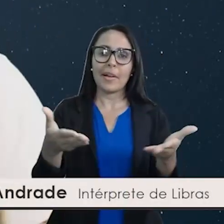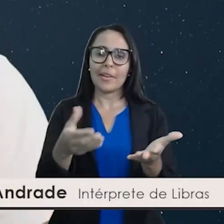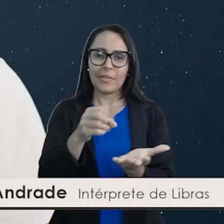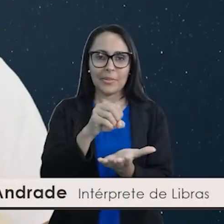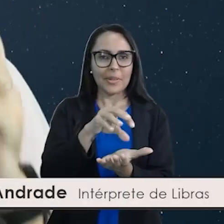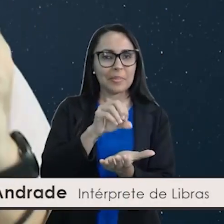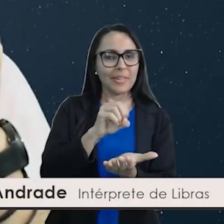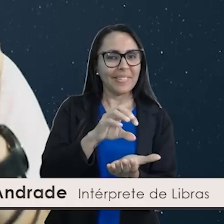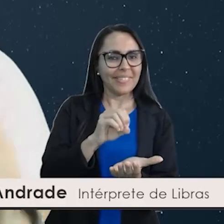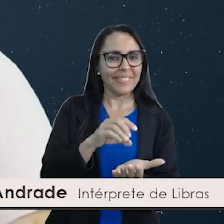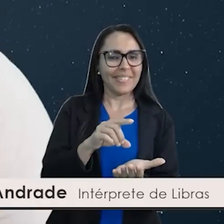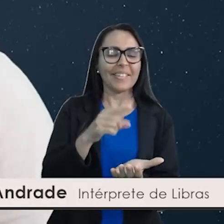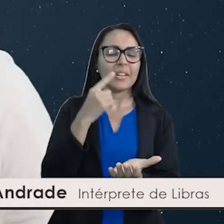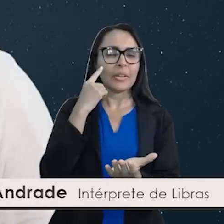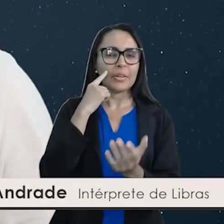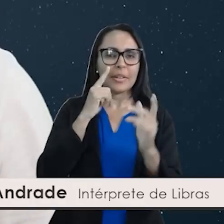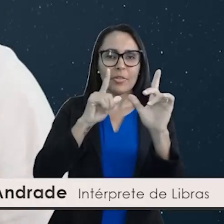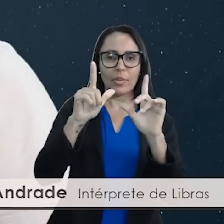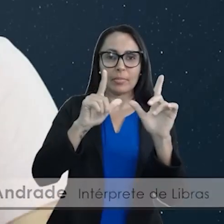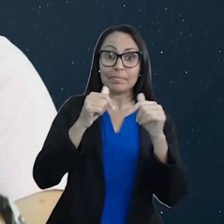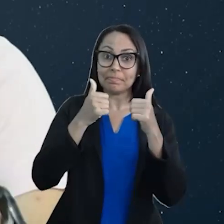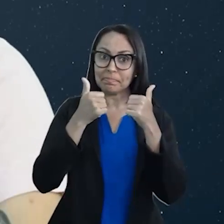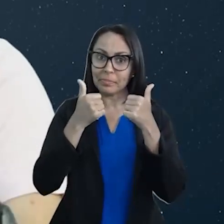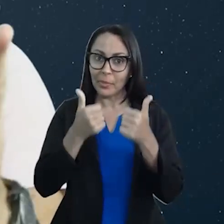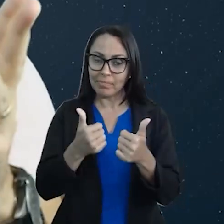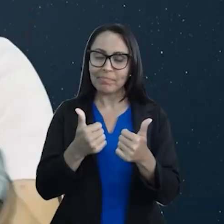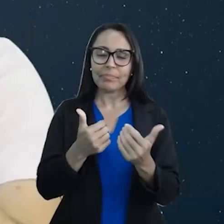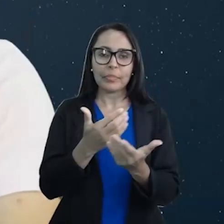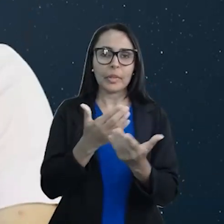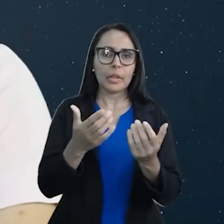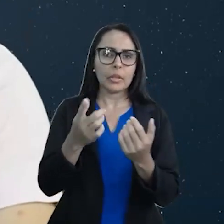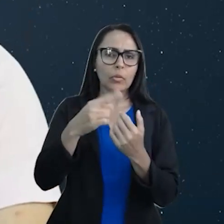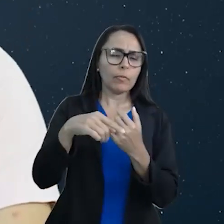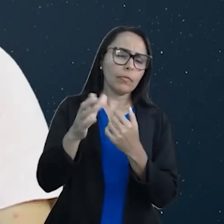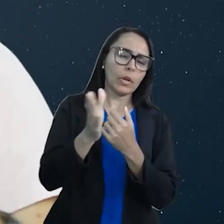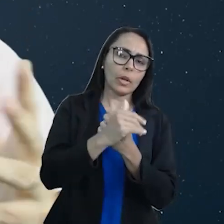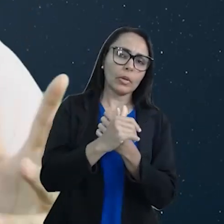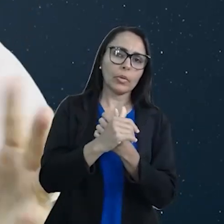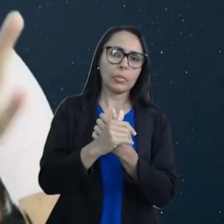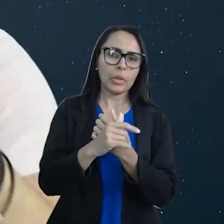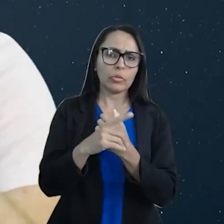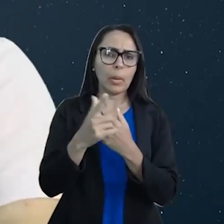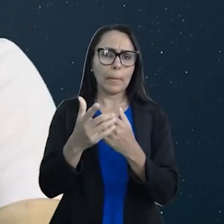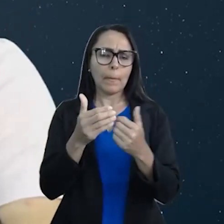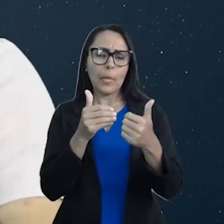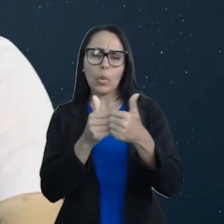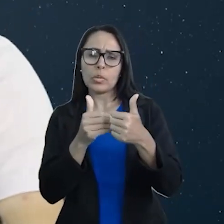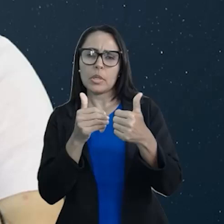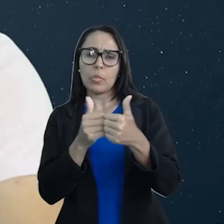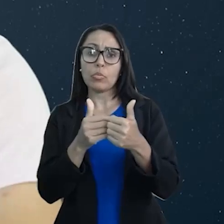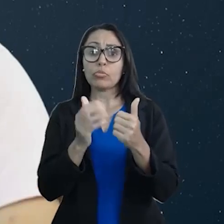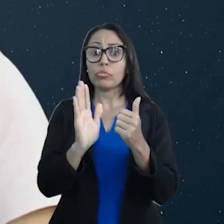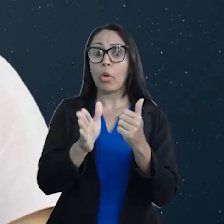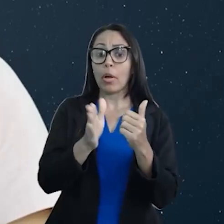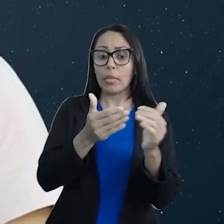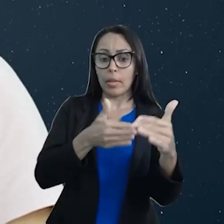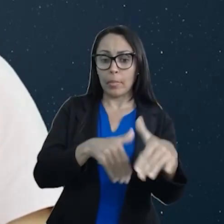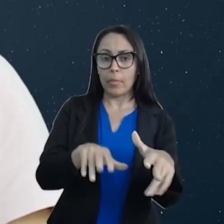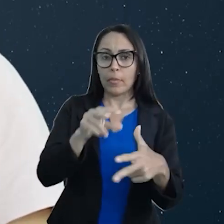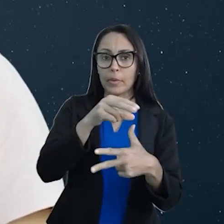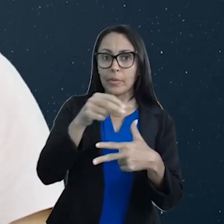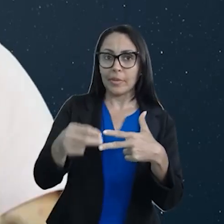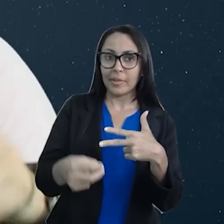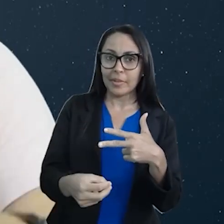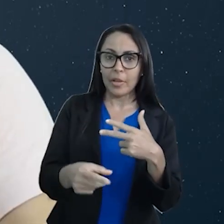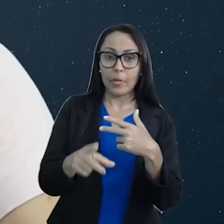do EducaPE, do EducaTV, tá bom? Então, brincar comigo. Já estamos bem próximos à prova do Enem.